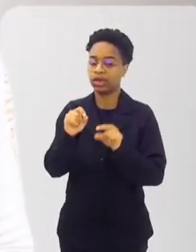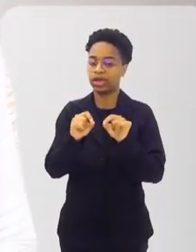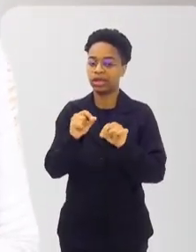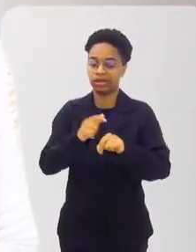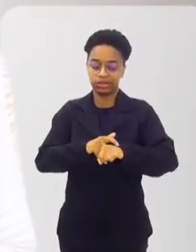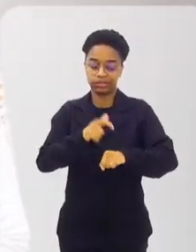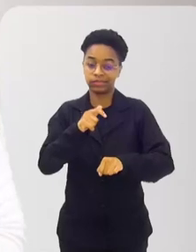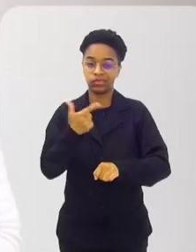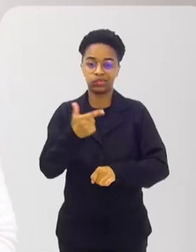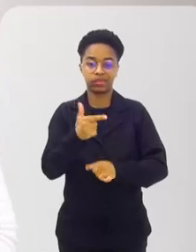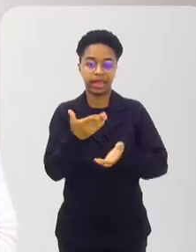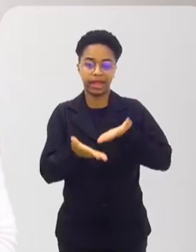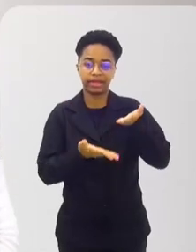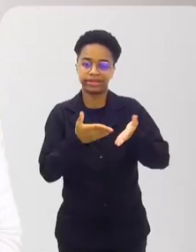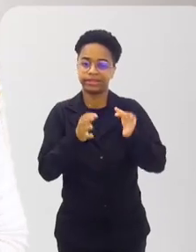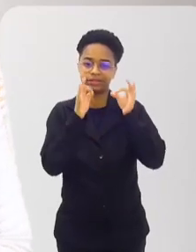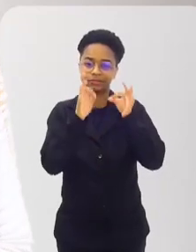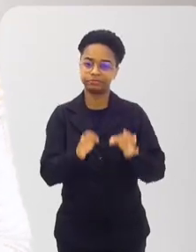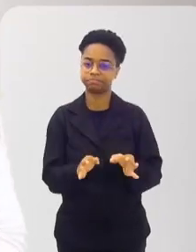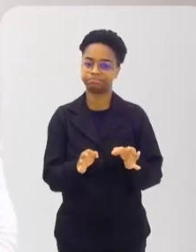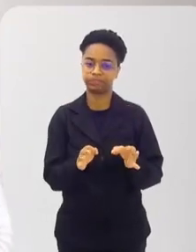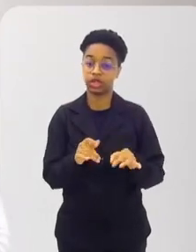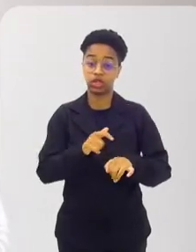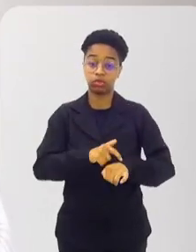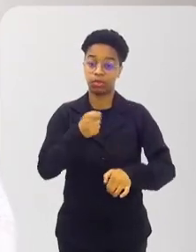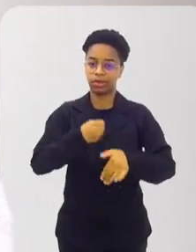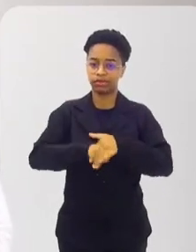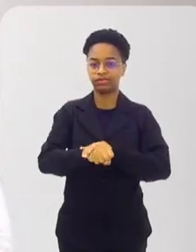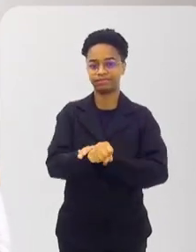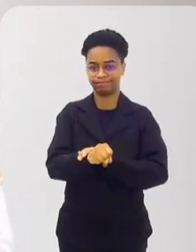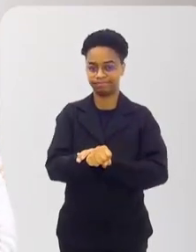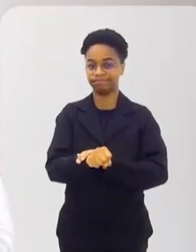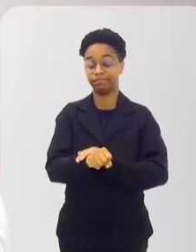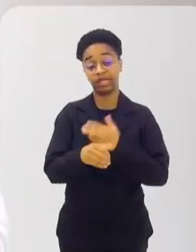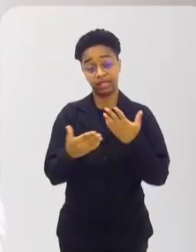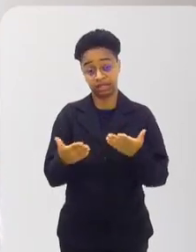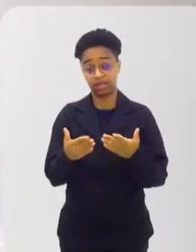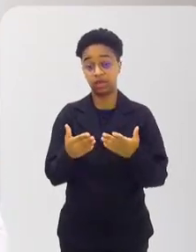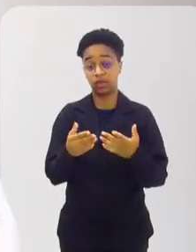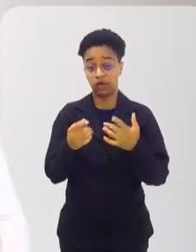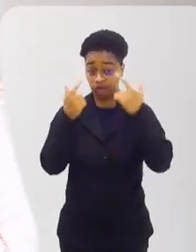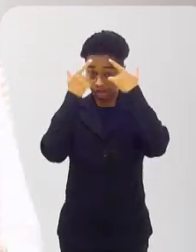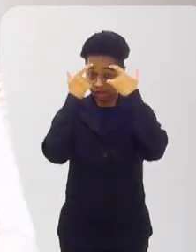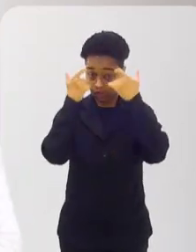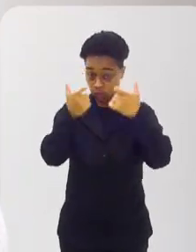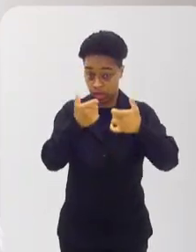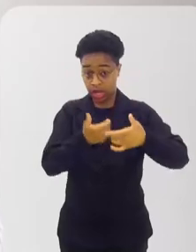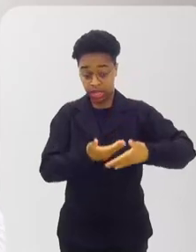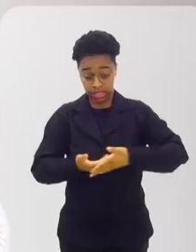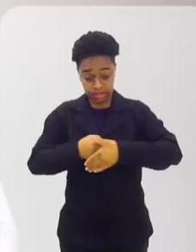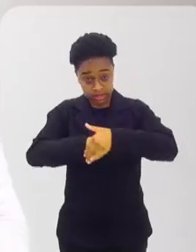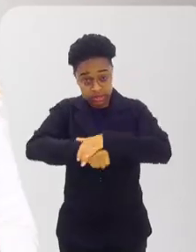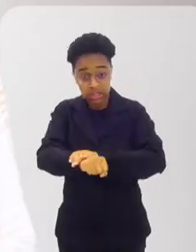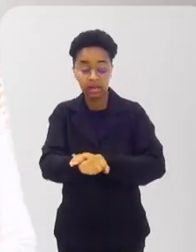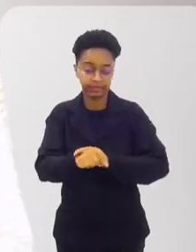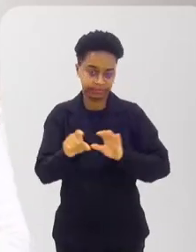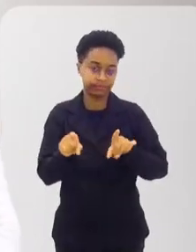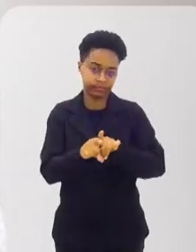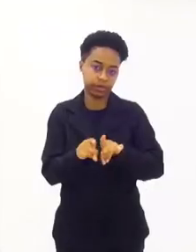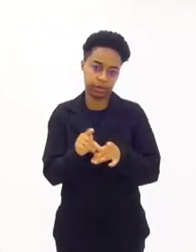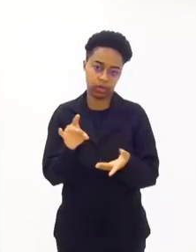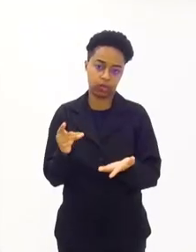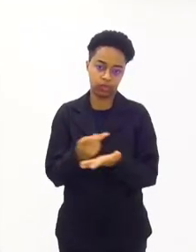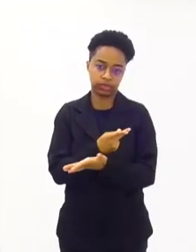momento em que ela não tem, assim, um atendimento adequado na hora que está parindo. Então, a violência obstétrica é uma realidade.